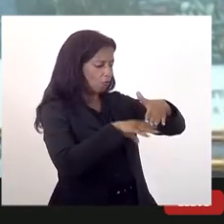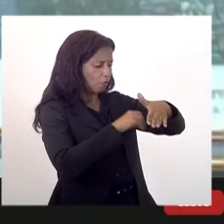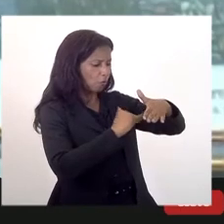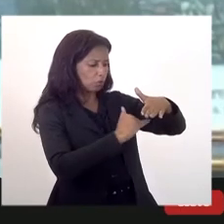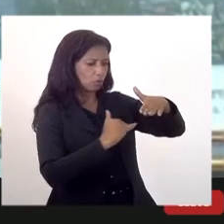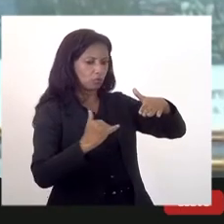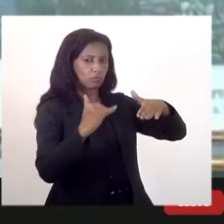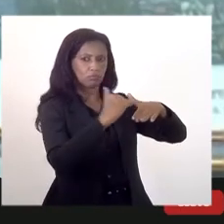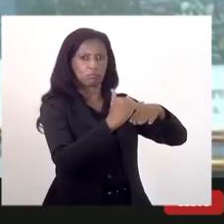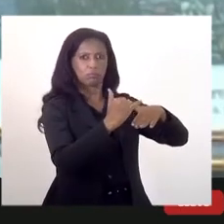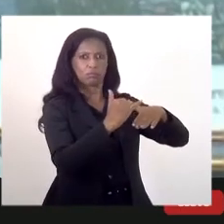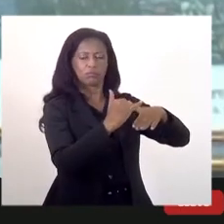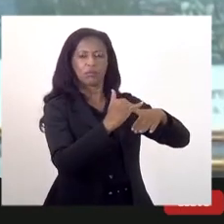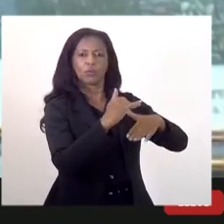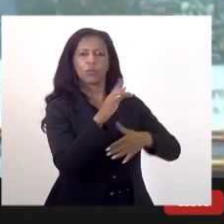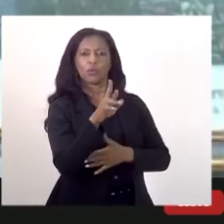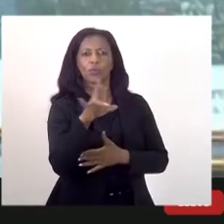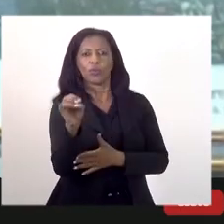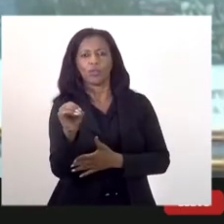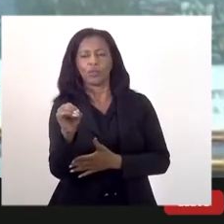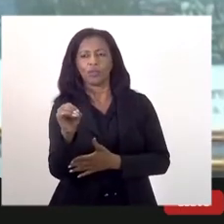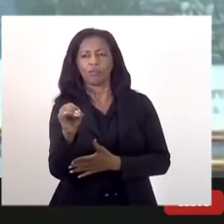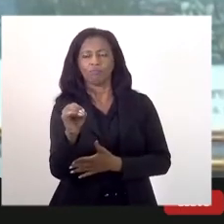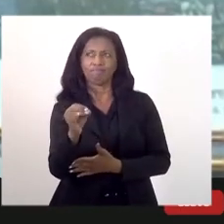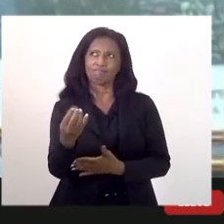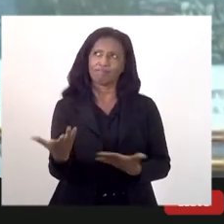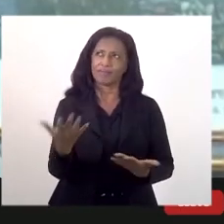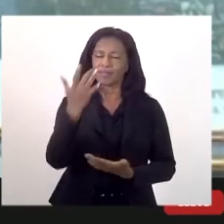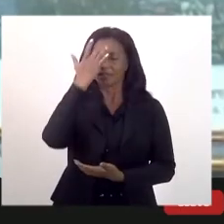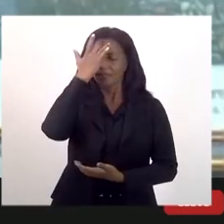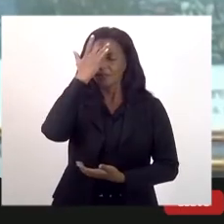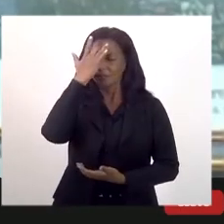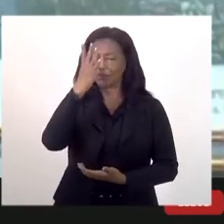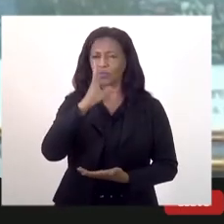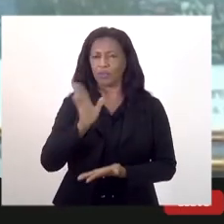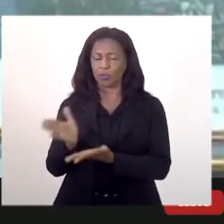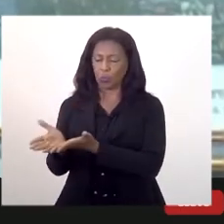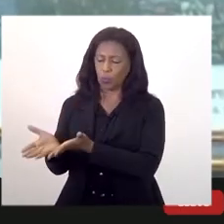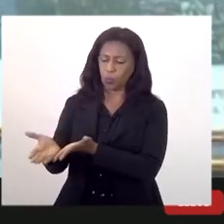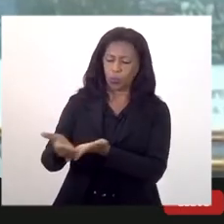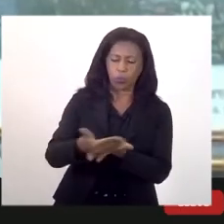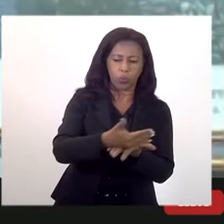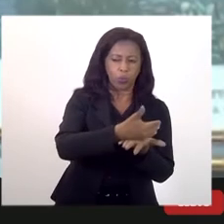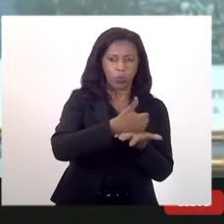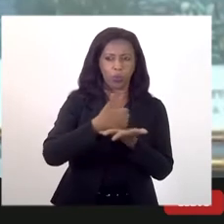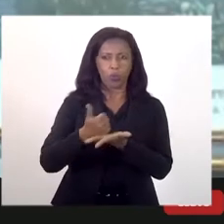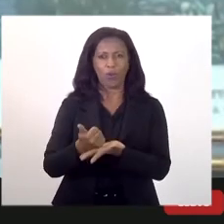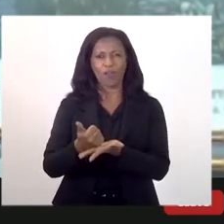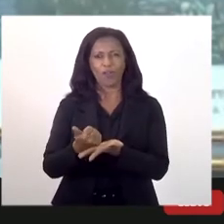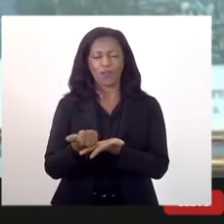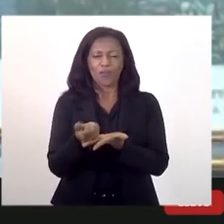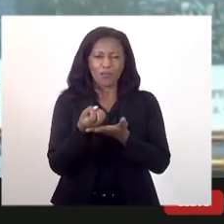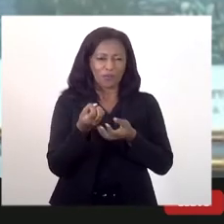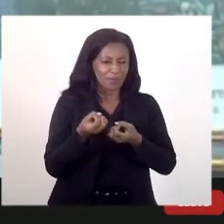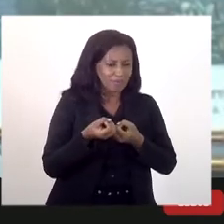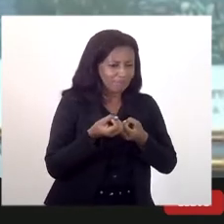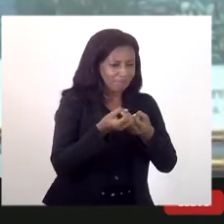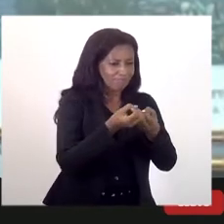soberano. Seria tão mais fácil que toda essa arrecadação extra fosse usada para a despesa,